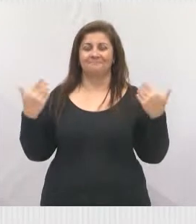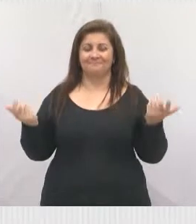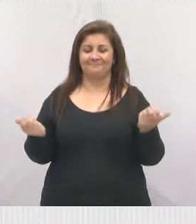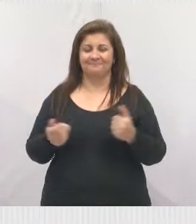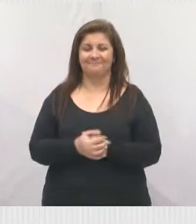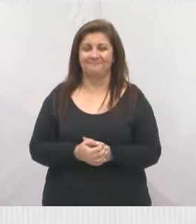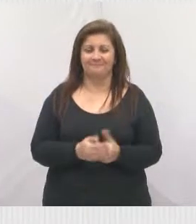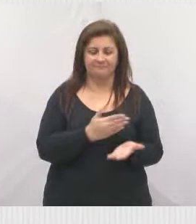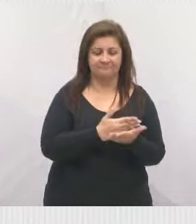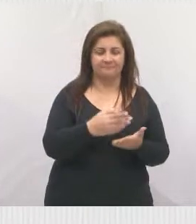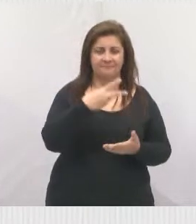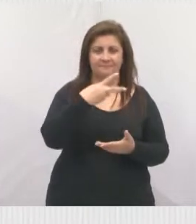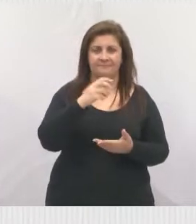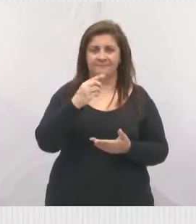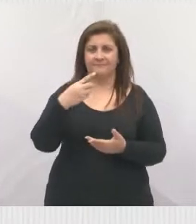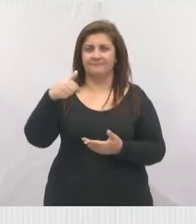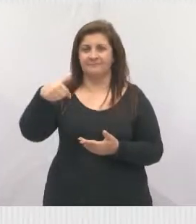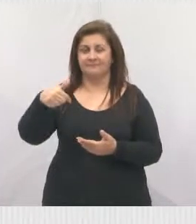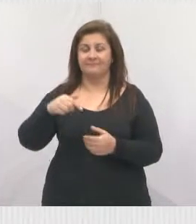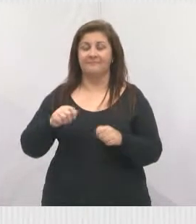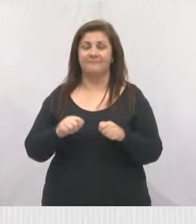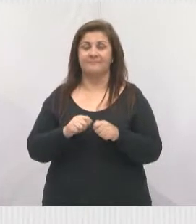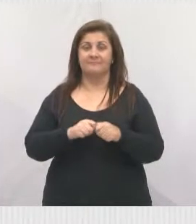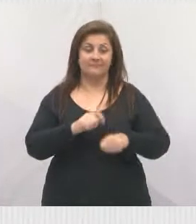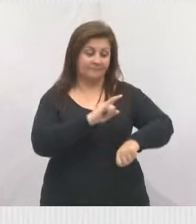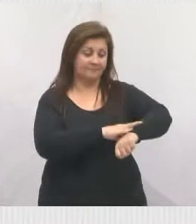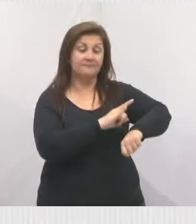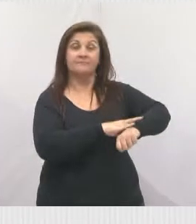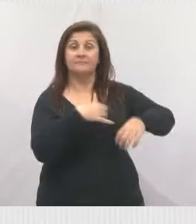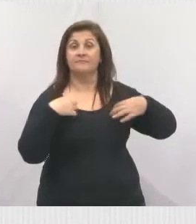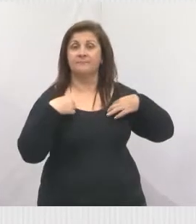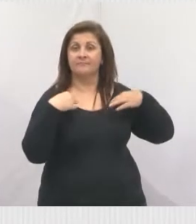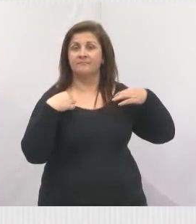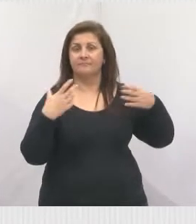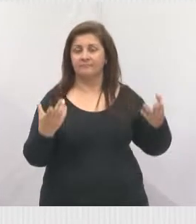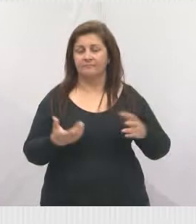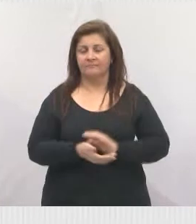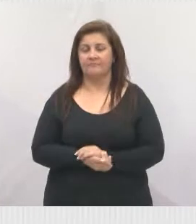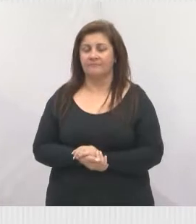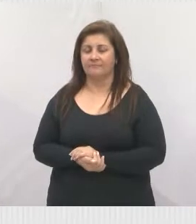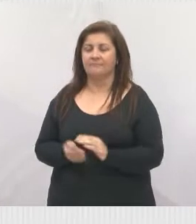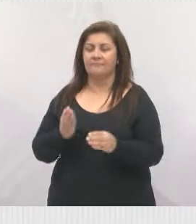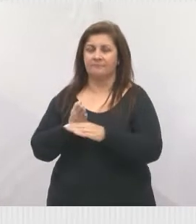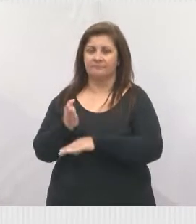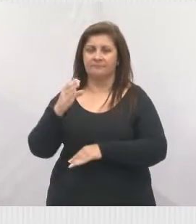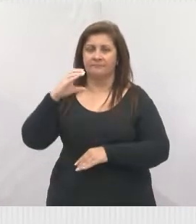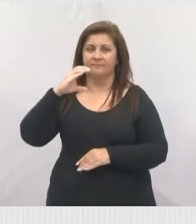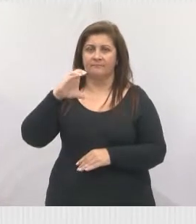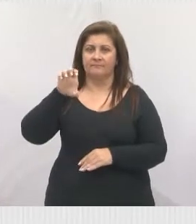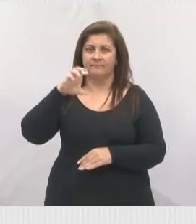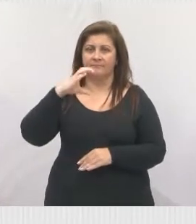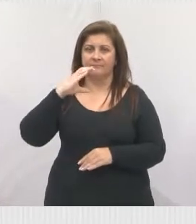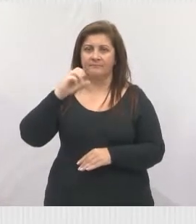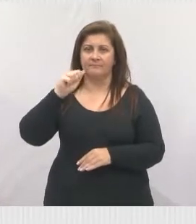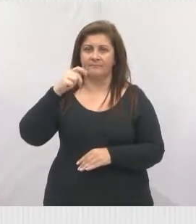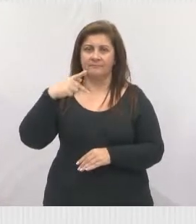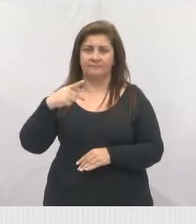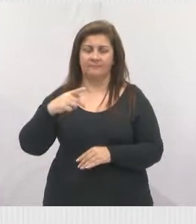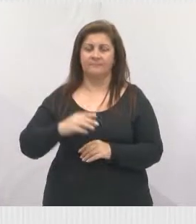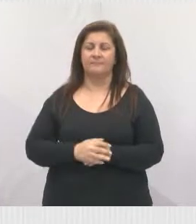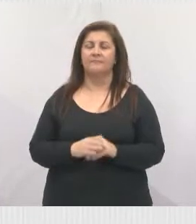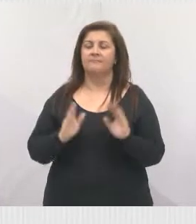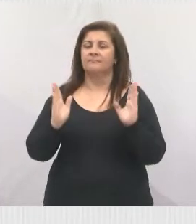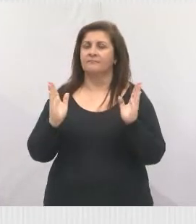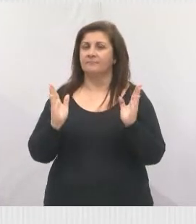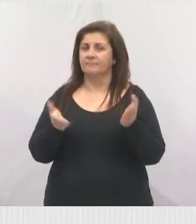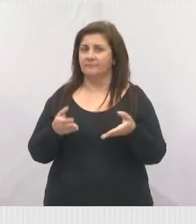2017 a gente está lutando para fazer o vestiário do CECAP e essa semana a gente esteve no CECAP, já terminou já de arrumar a Secretaria